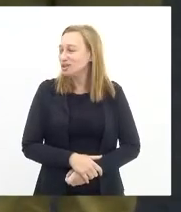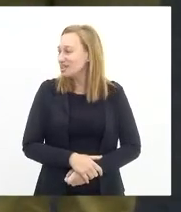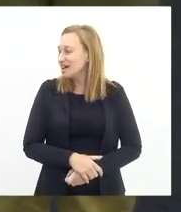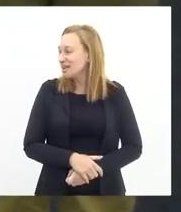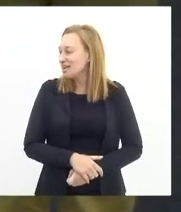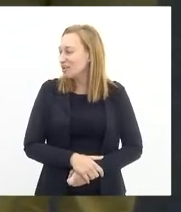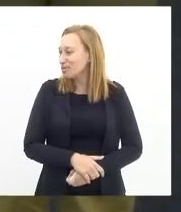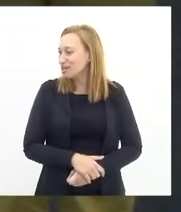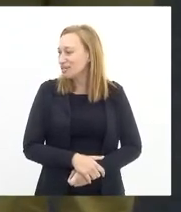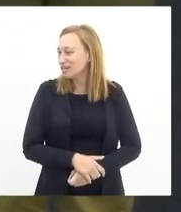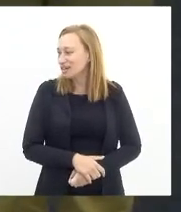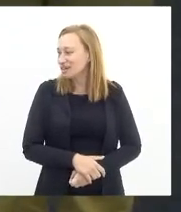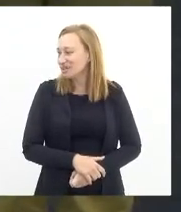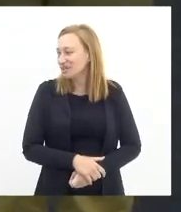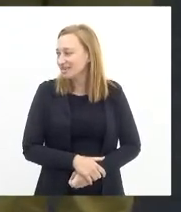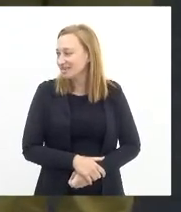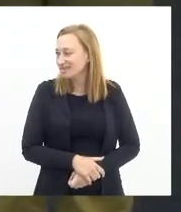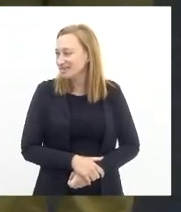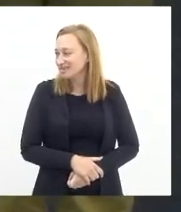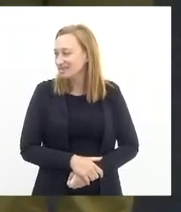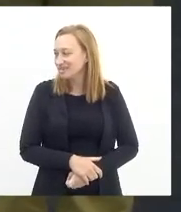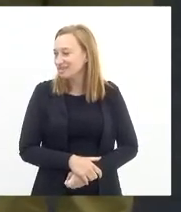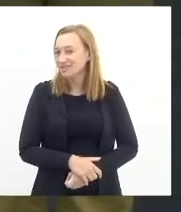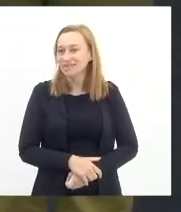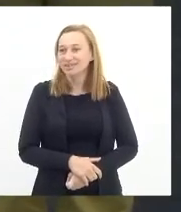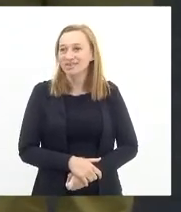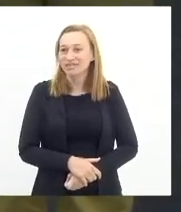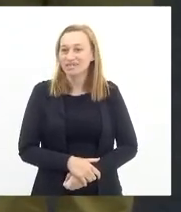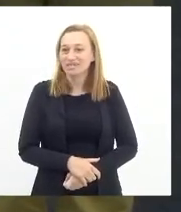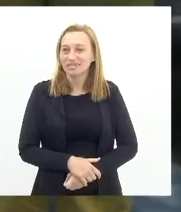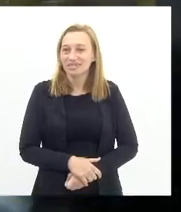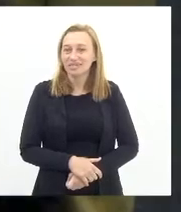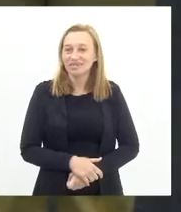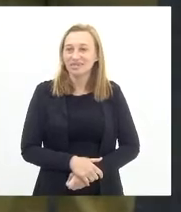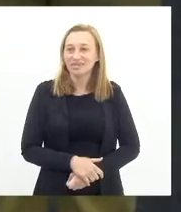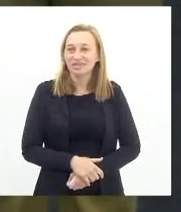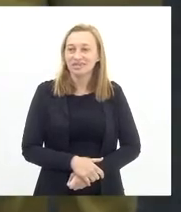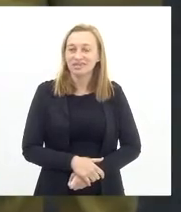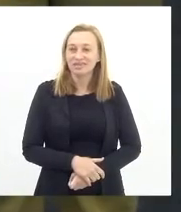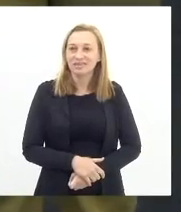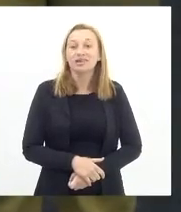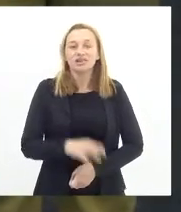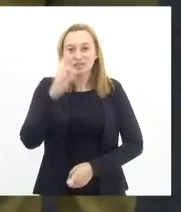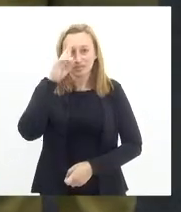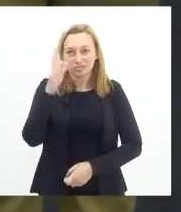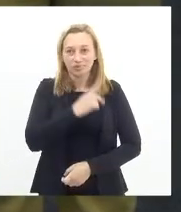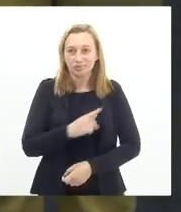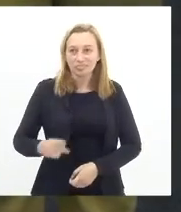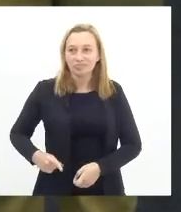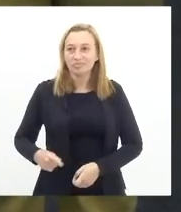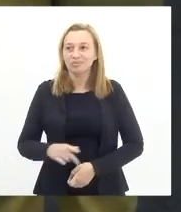não sei querido desculpe desculpe senhor presidente é para